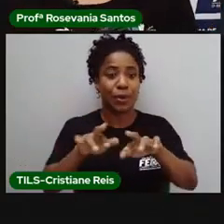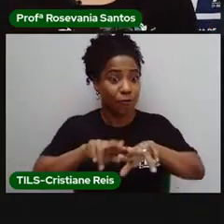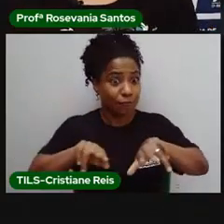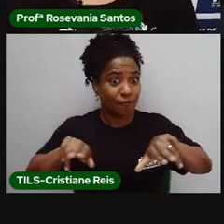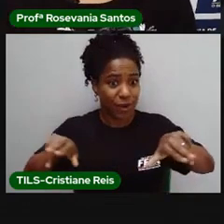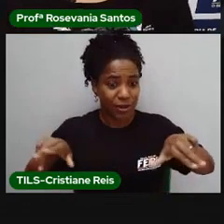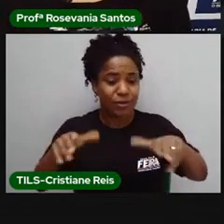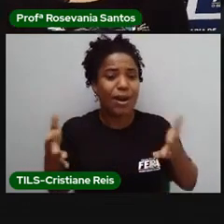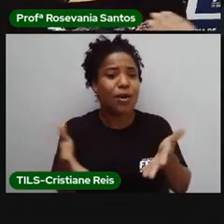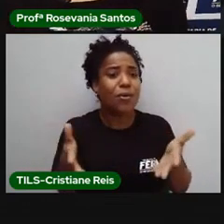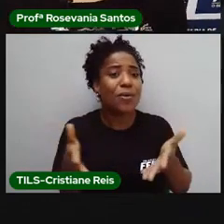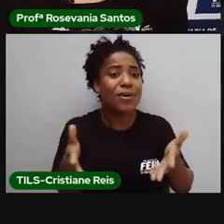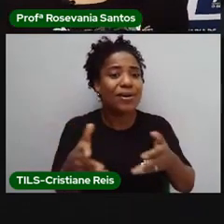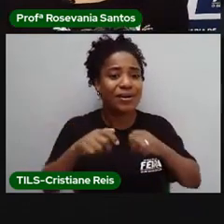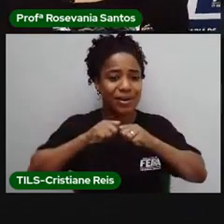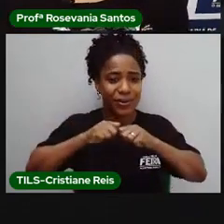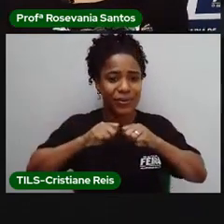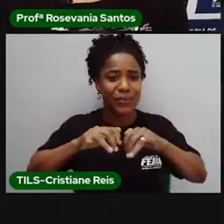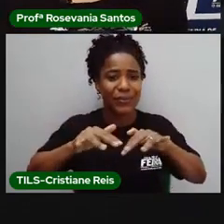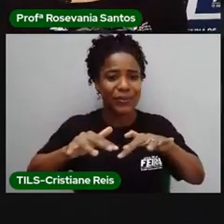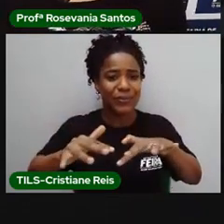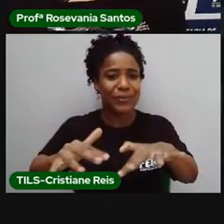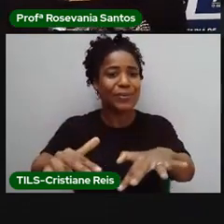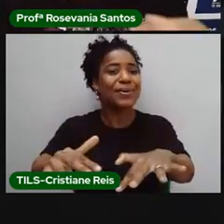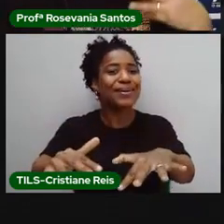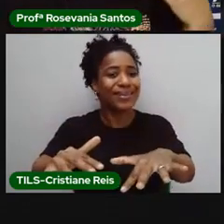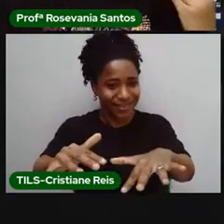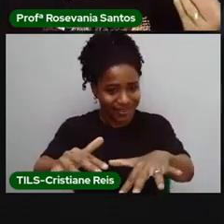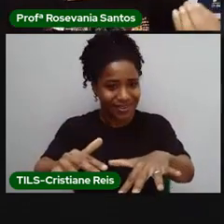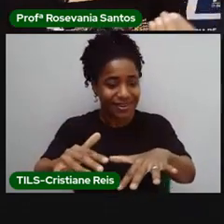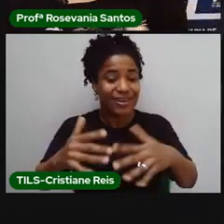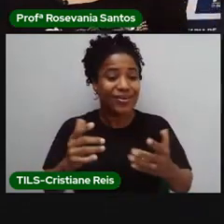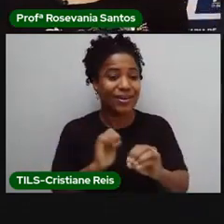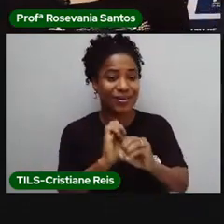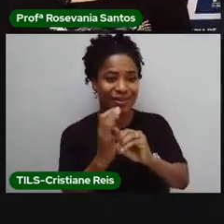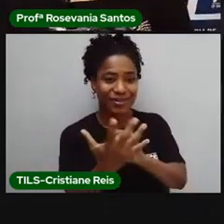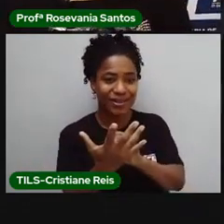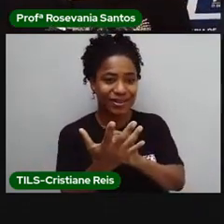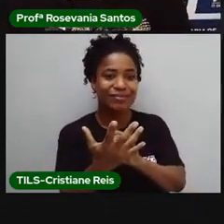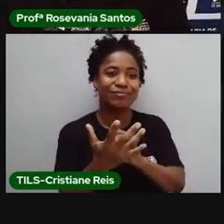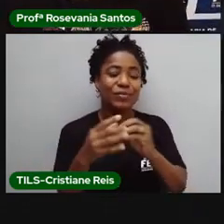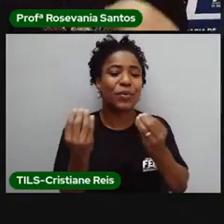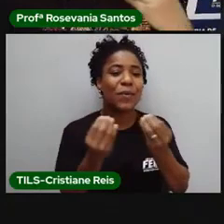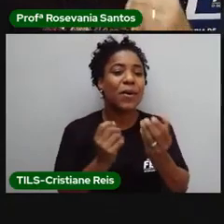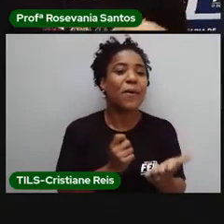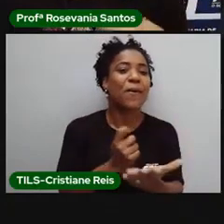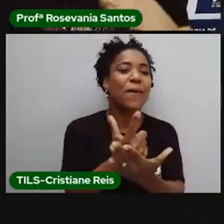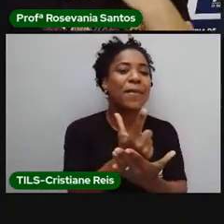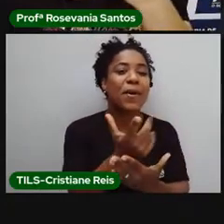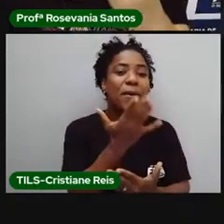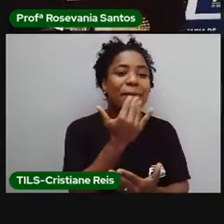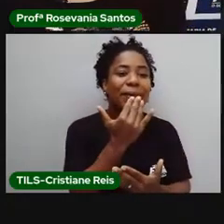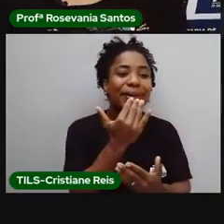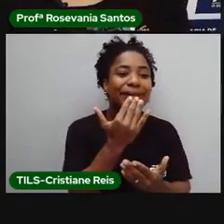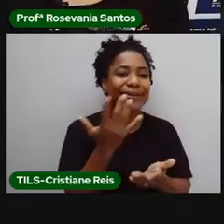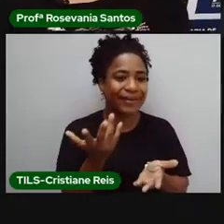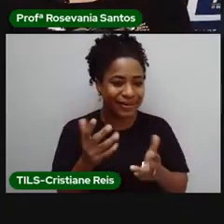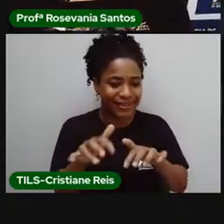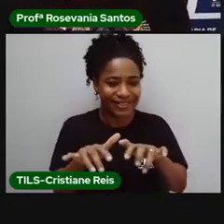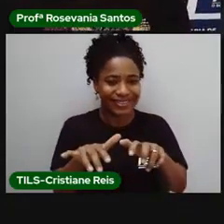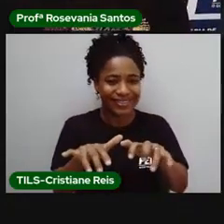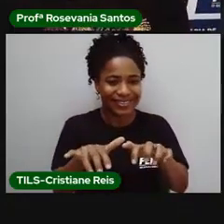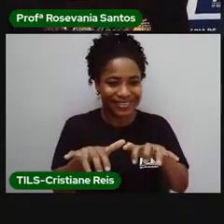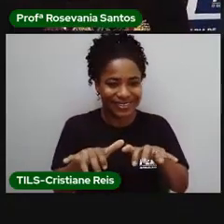período da pandemia, a forma como a gente compra mercadorias, né. A forma como a gente compra alimentos. A forma como a gente está se